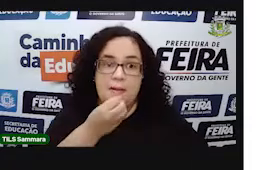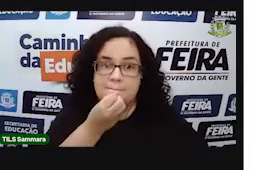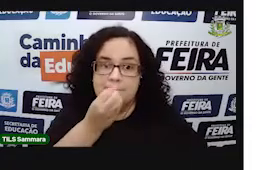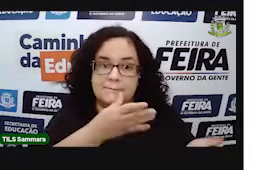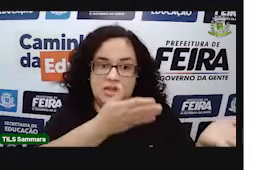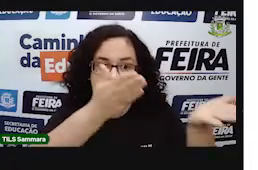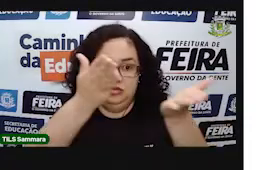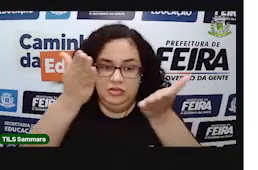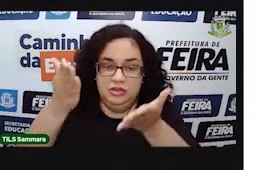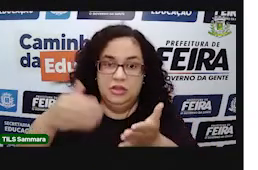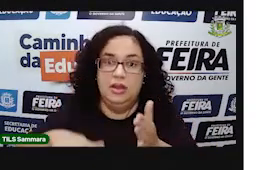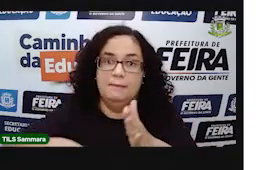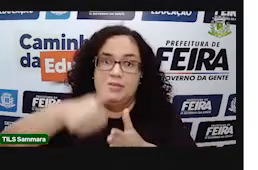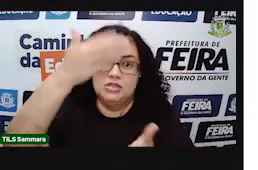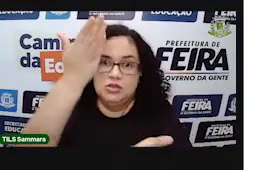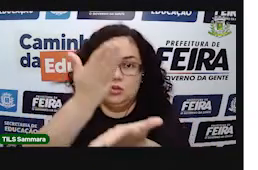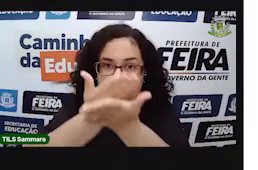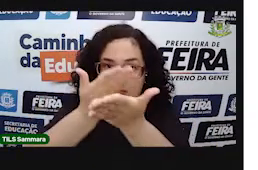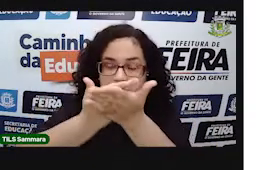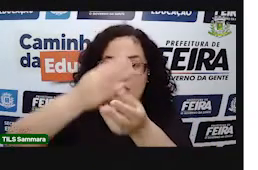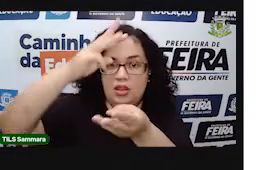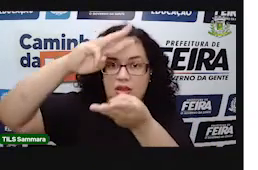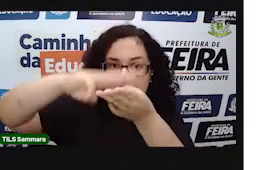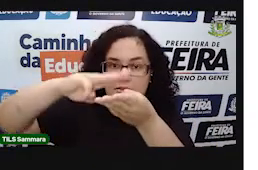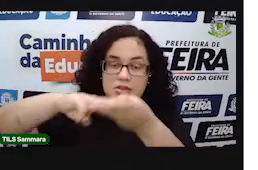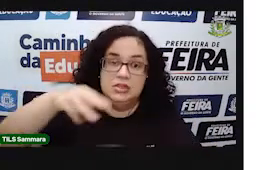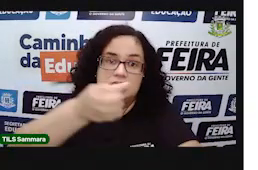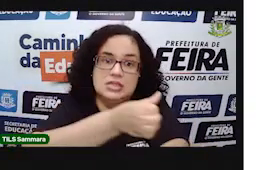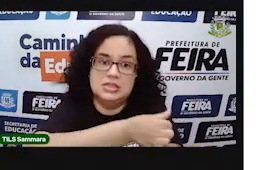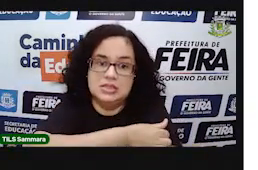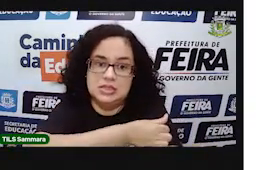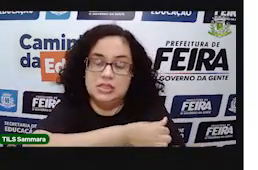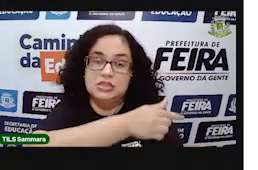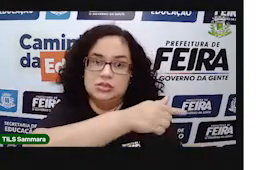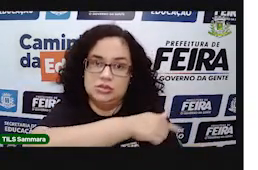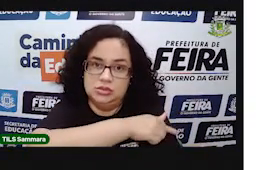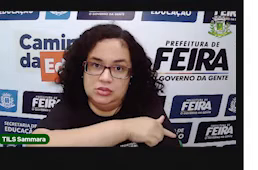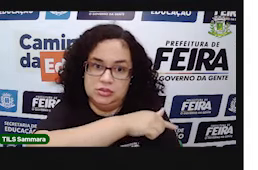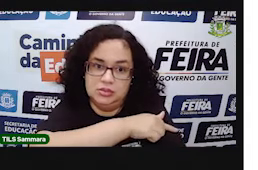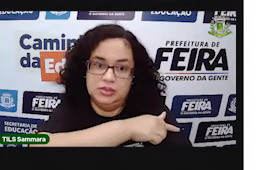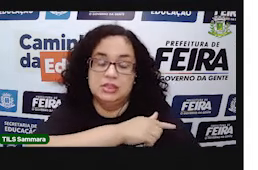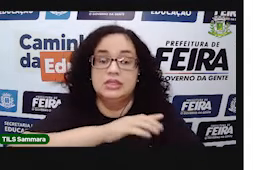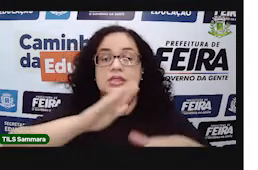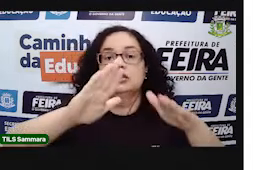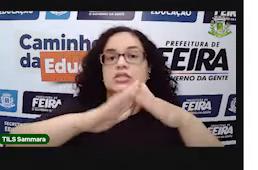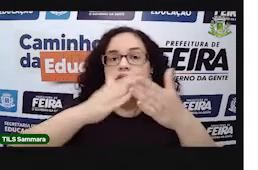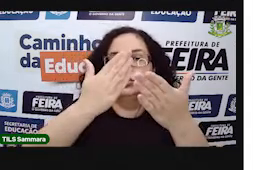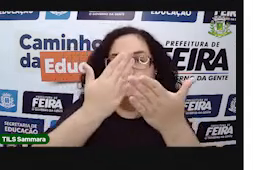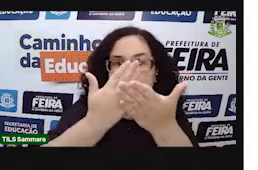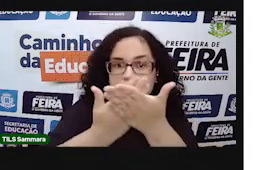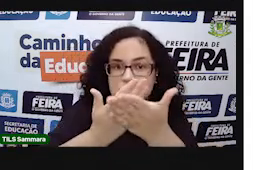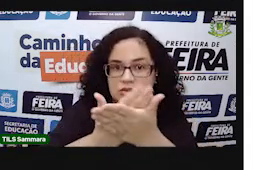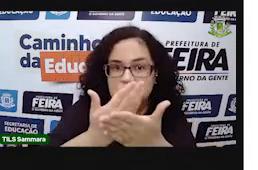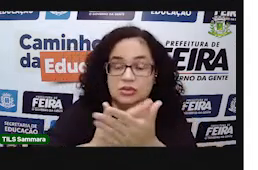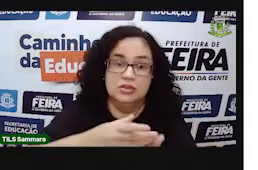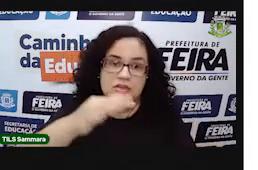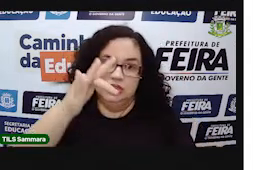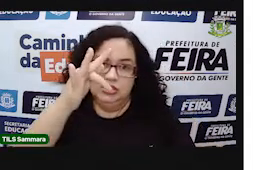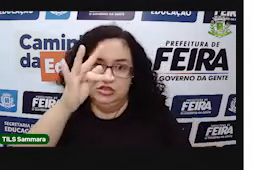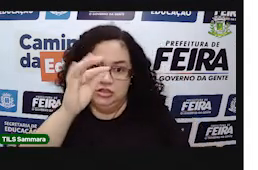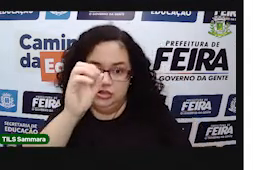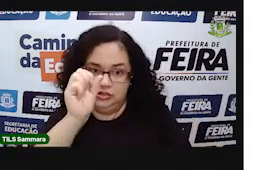Olá! Sejam bem-vindos a mais uma aula de matemática, sexto e sétimo ano, da Rede